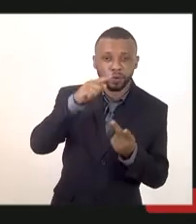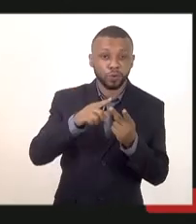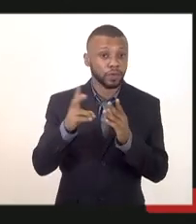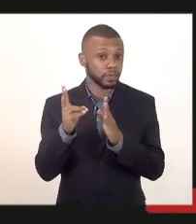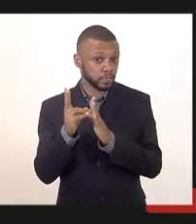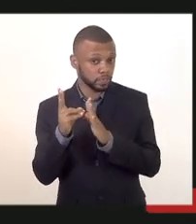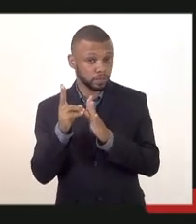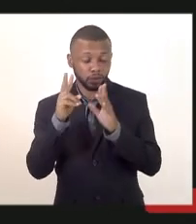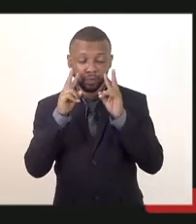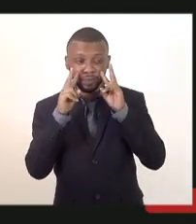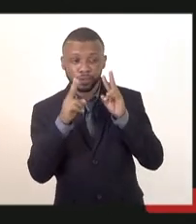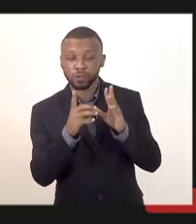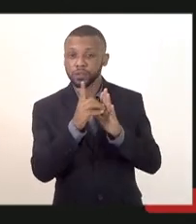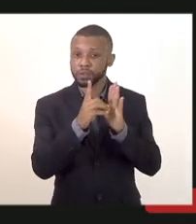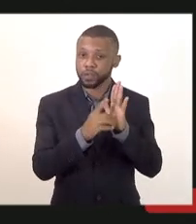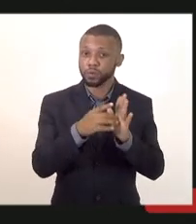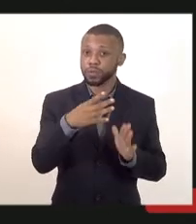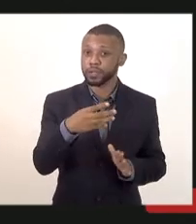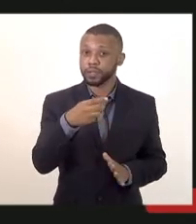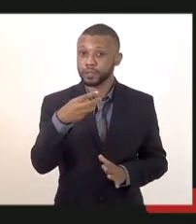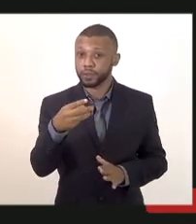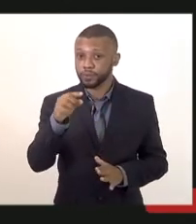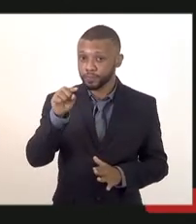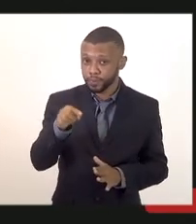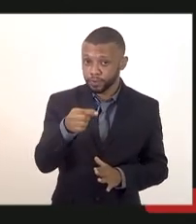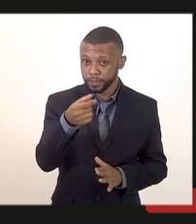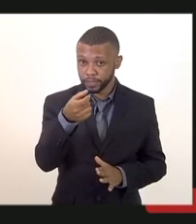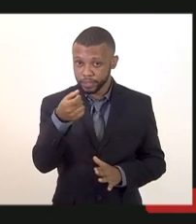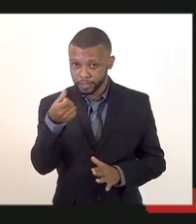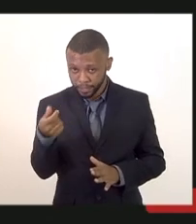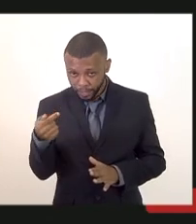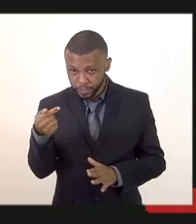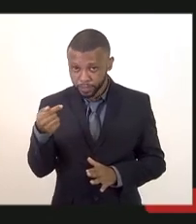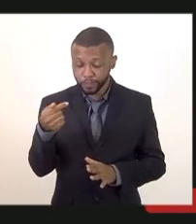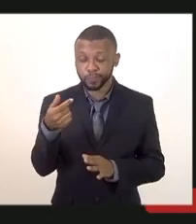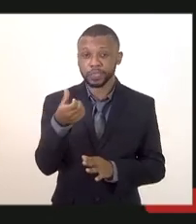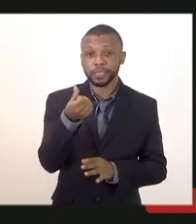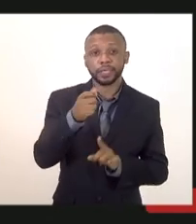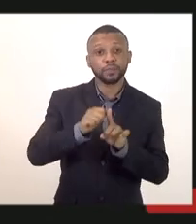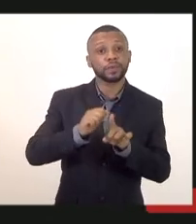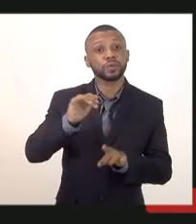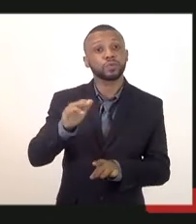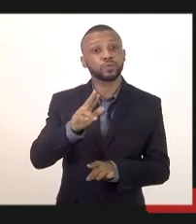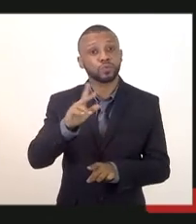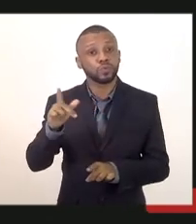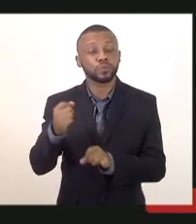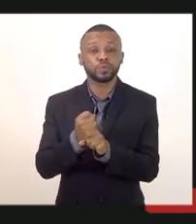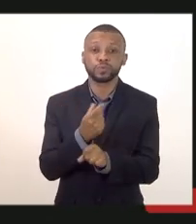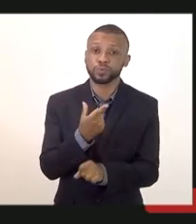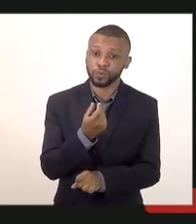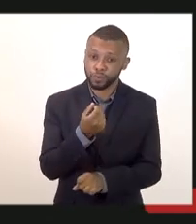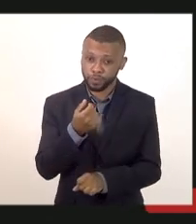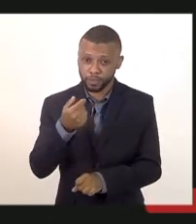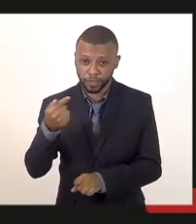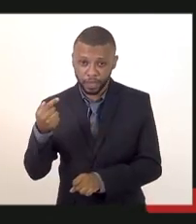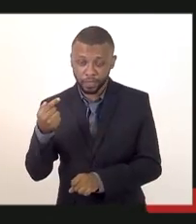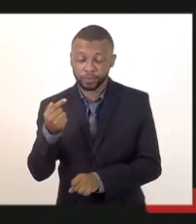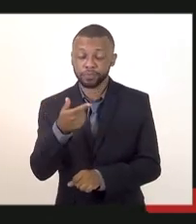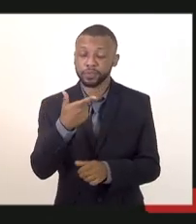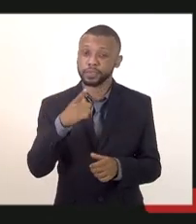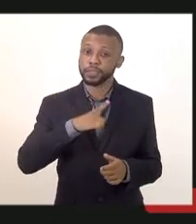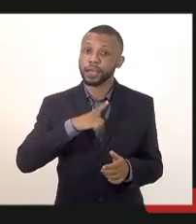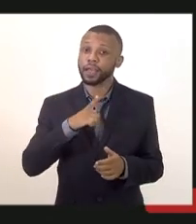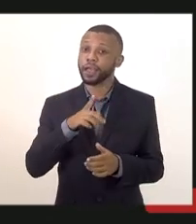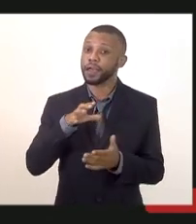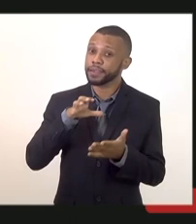43.007 de 6 de julho de 2011 fica reservado a candidatos negros e índios o equivalente